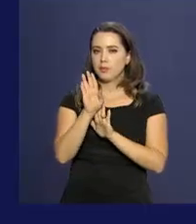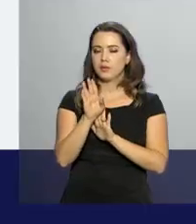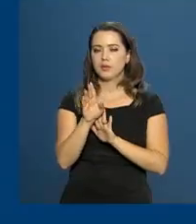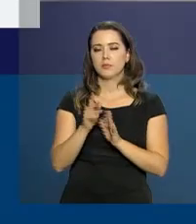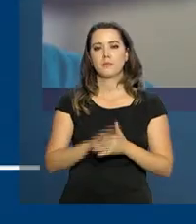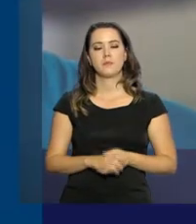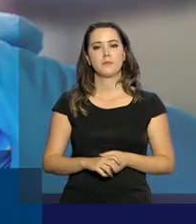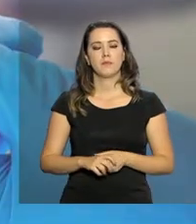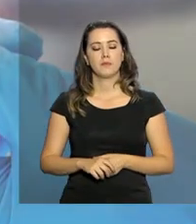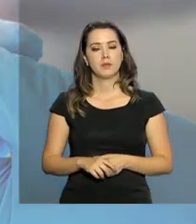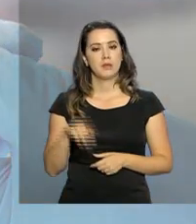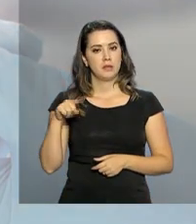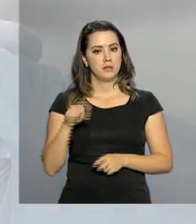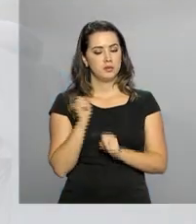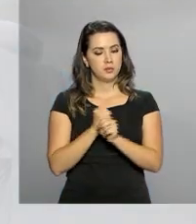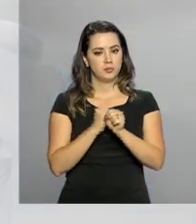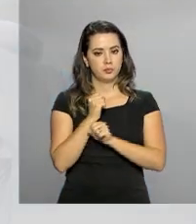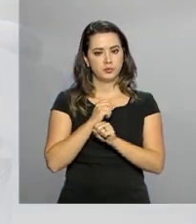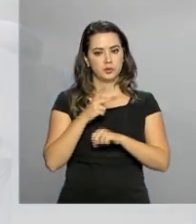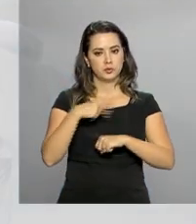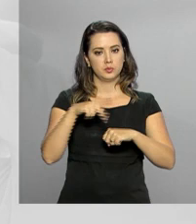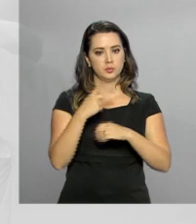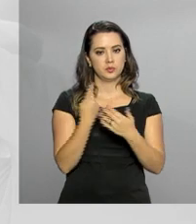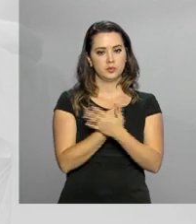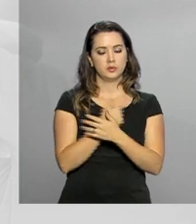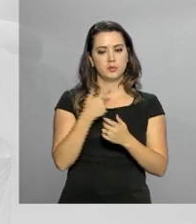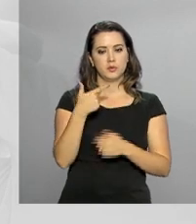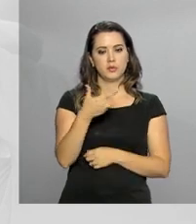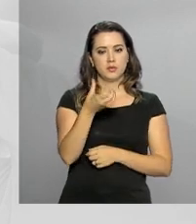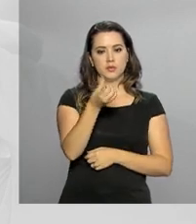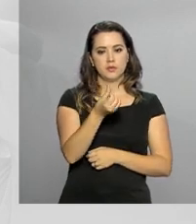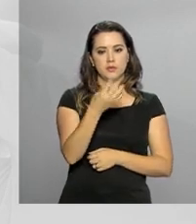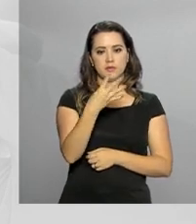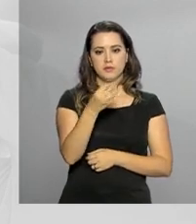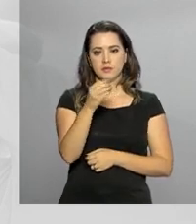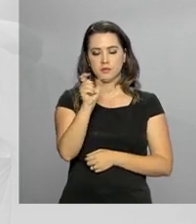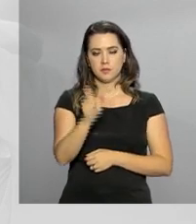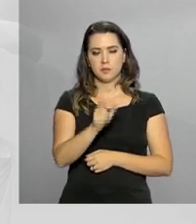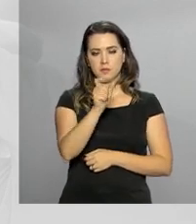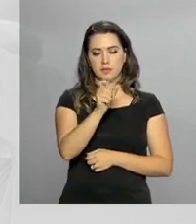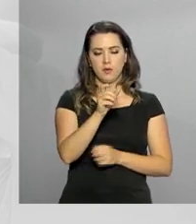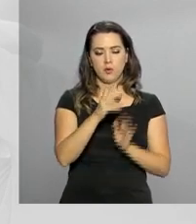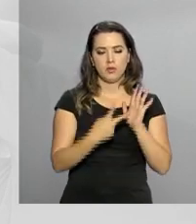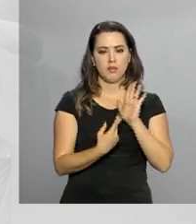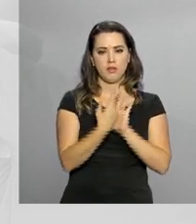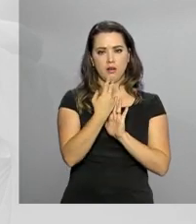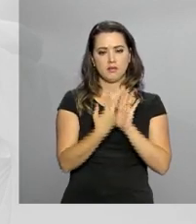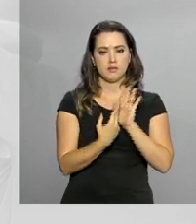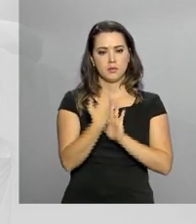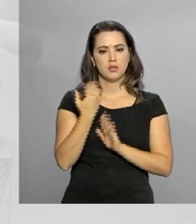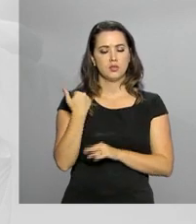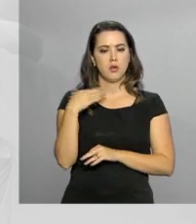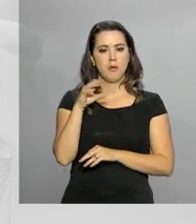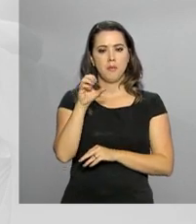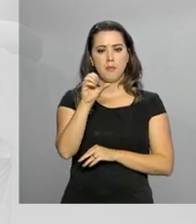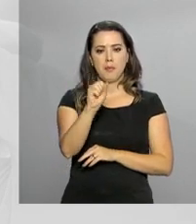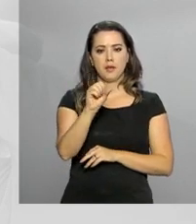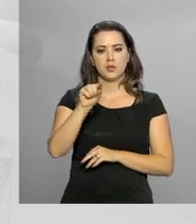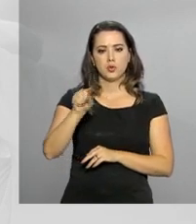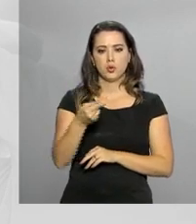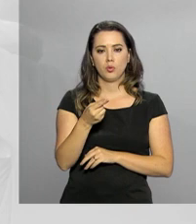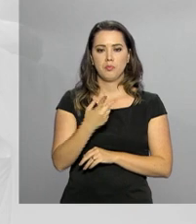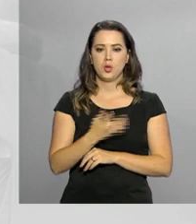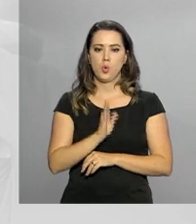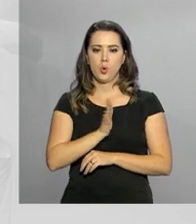A previsão é que neste ano o país realize 26.400 transplantes, mais de 8.000 de órgãos como